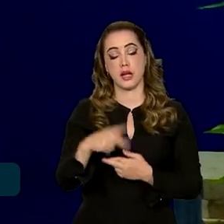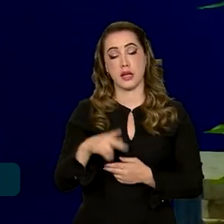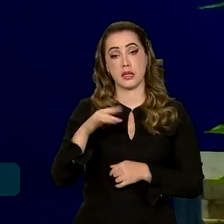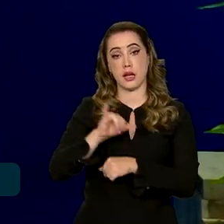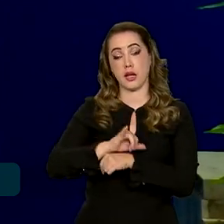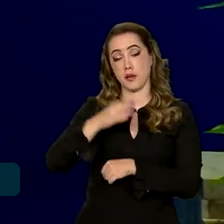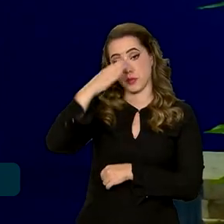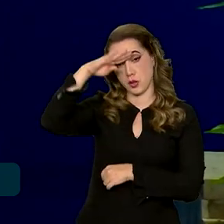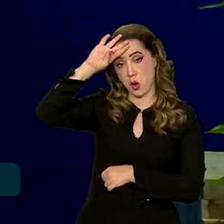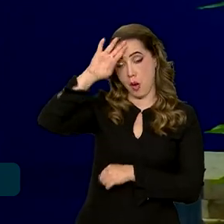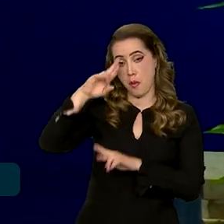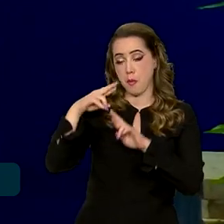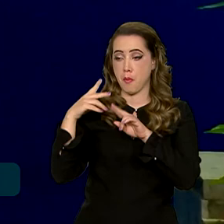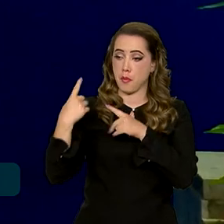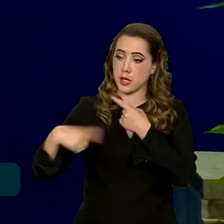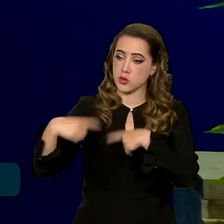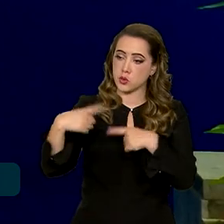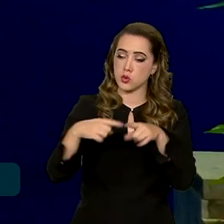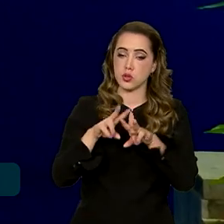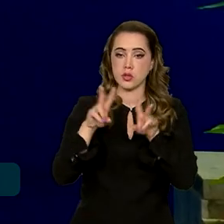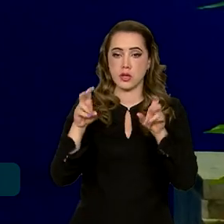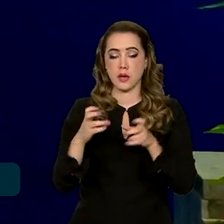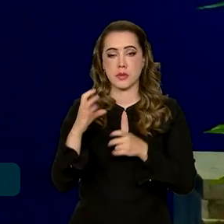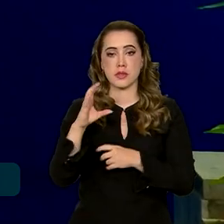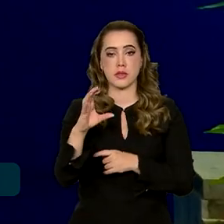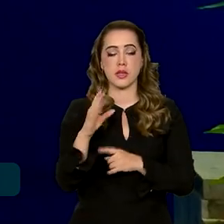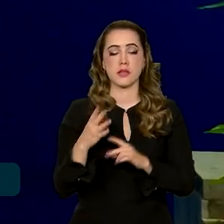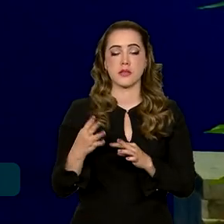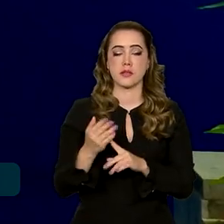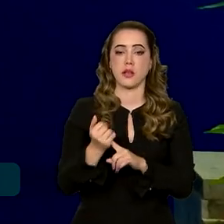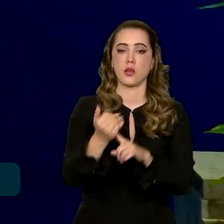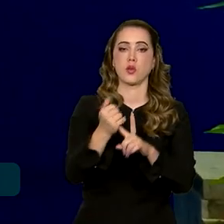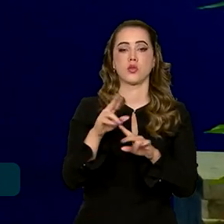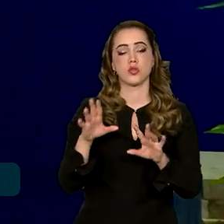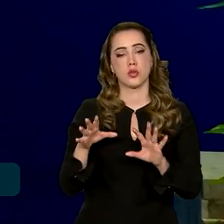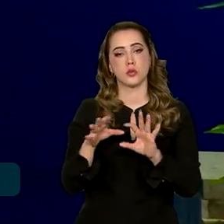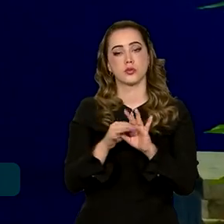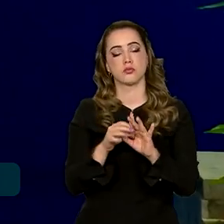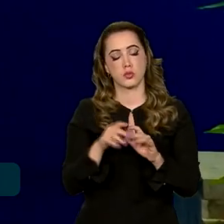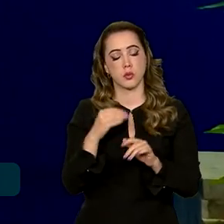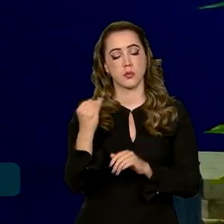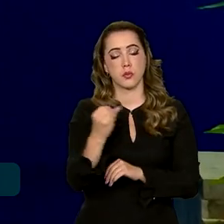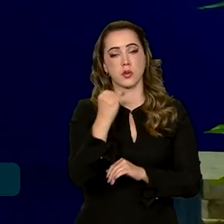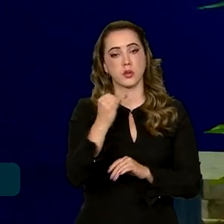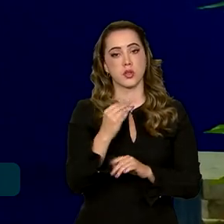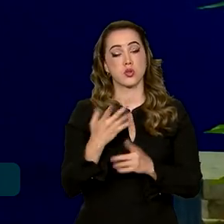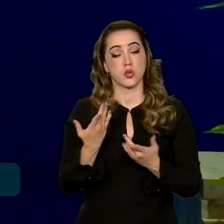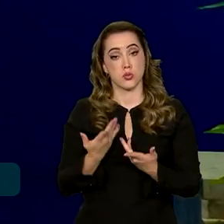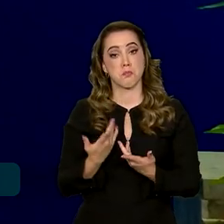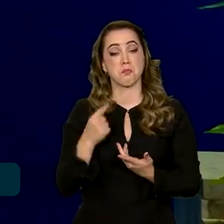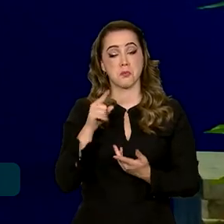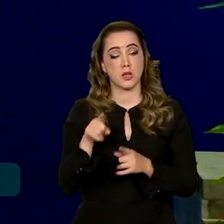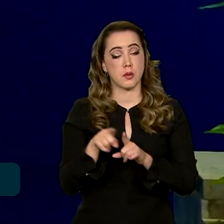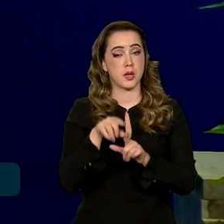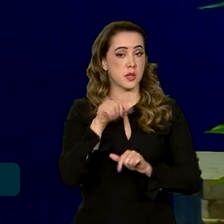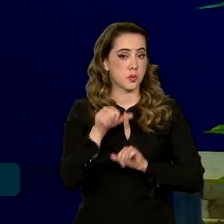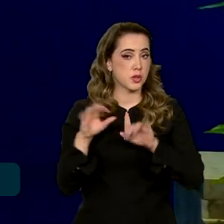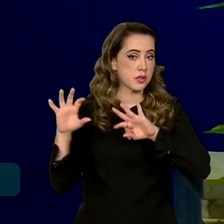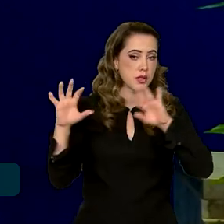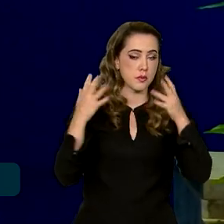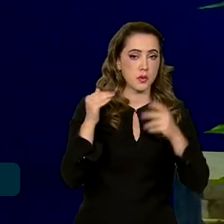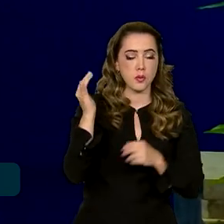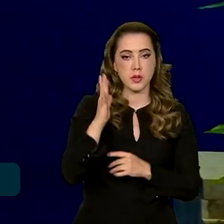como aliadas do desenvolvimento econômico e social, além das mudanças climáticas. Temas que o Brasil pode